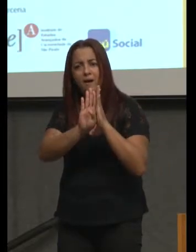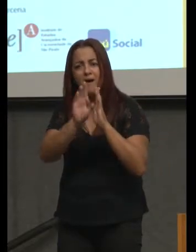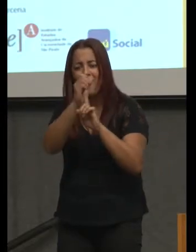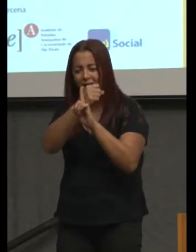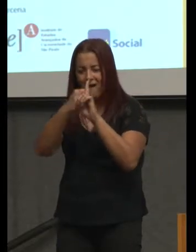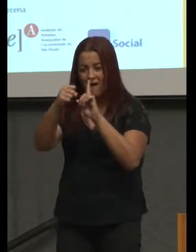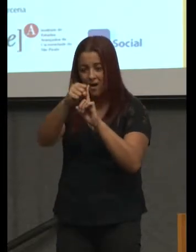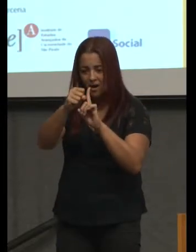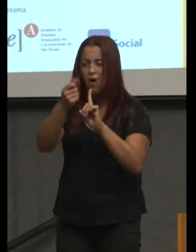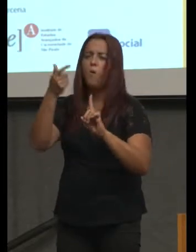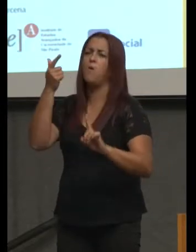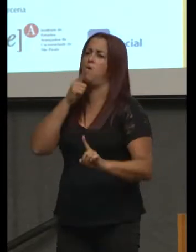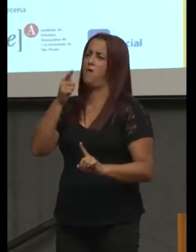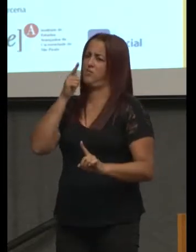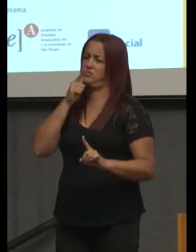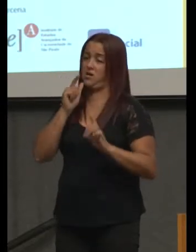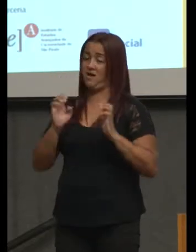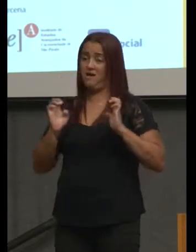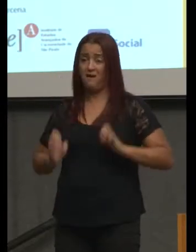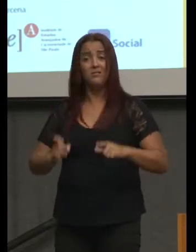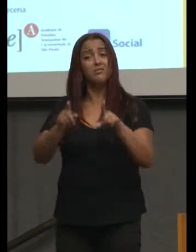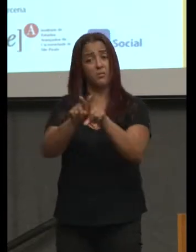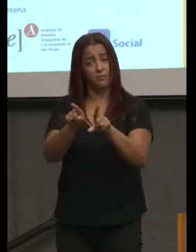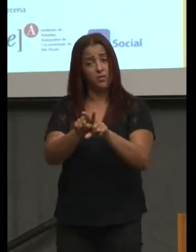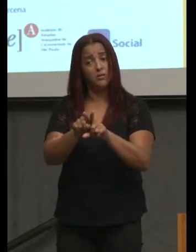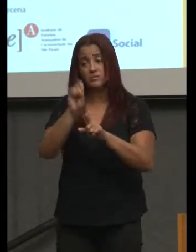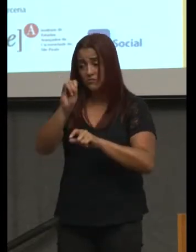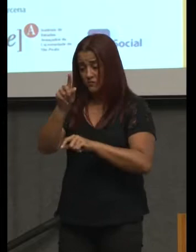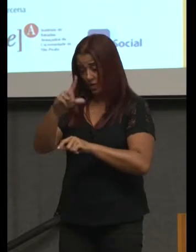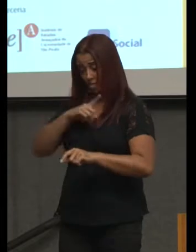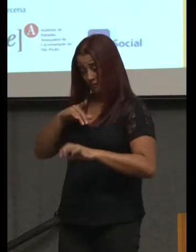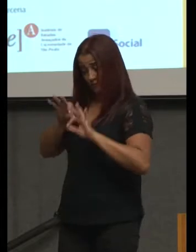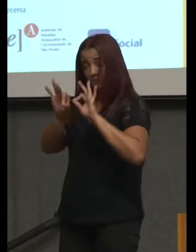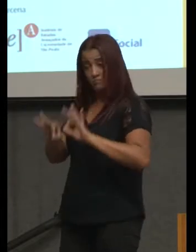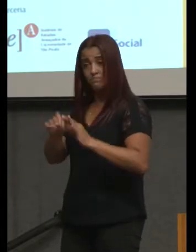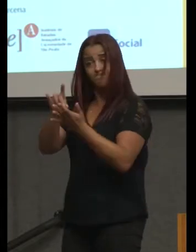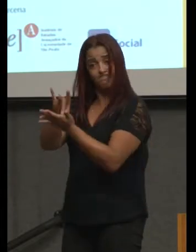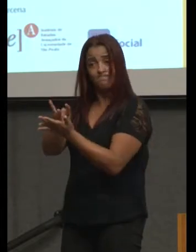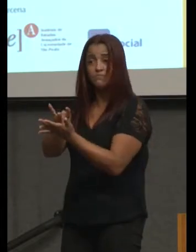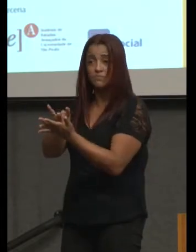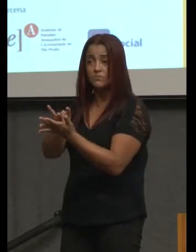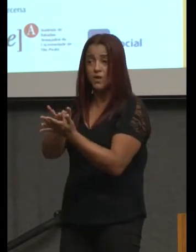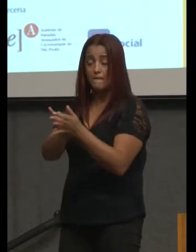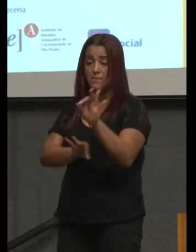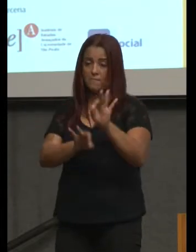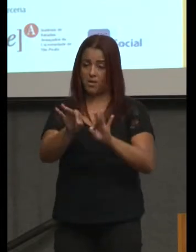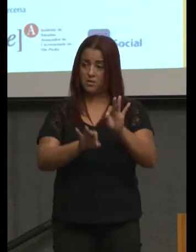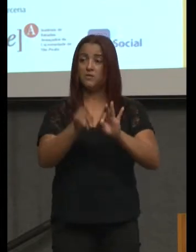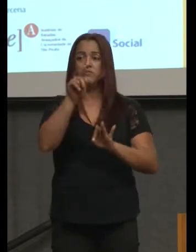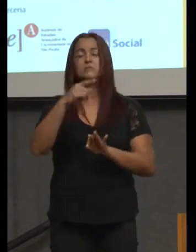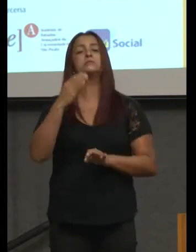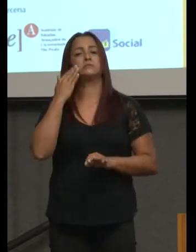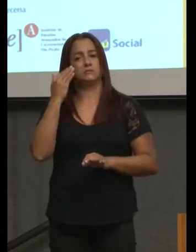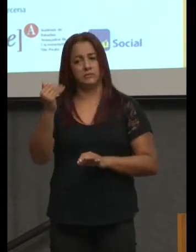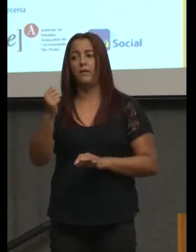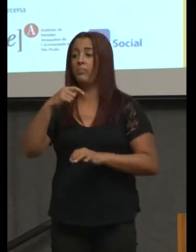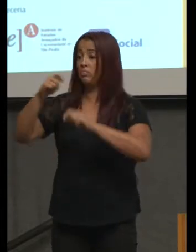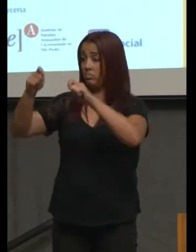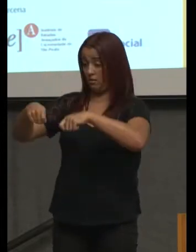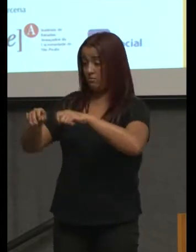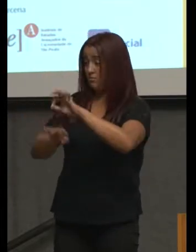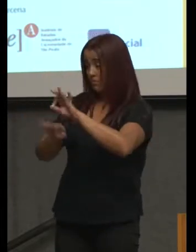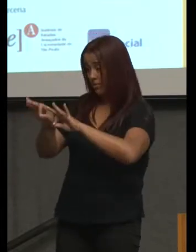posicionar, se você tiver de fato essa preparação, você está produzindo autonomia. Se você não tiver essa